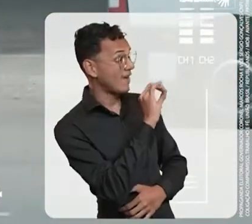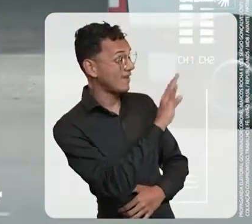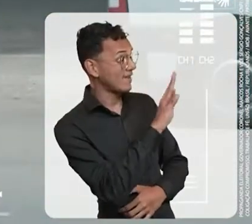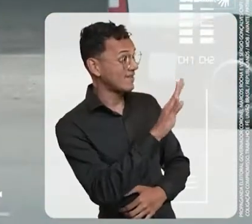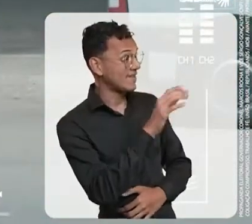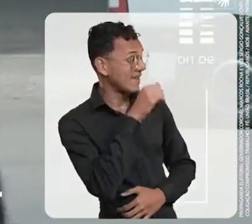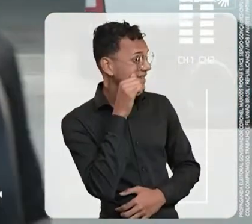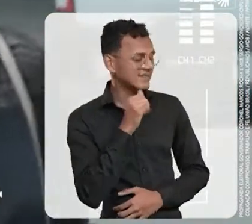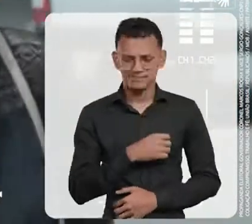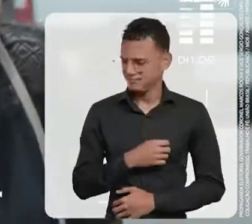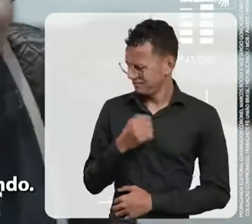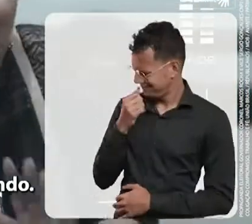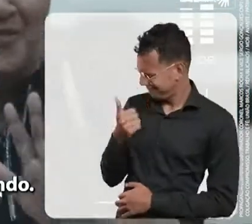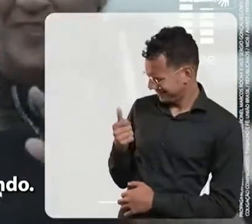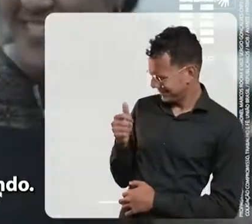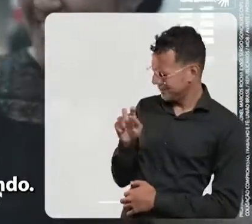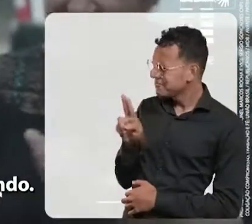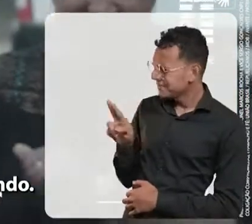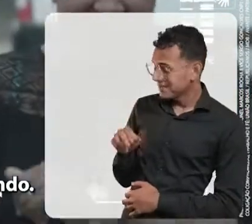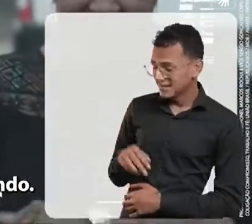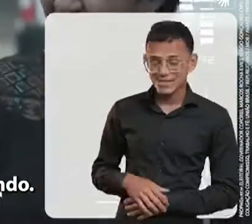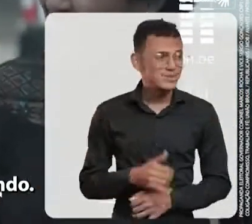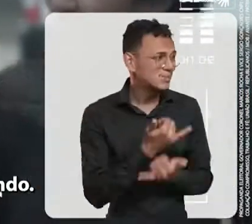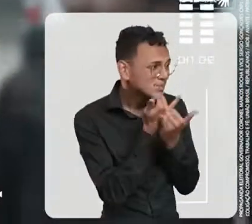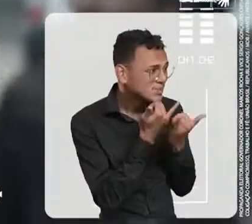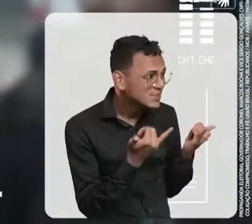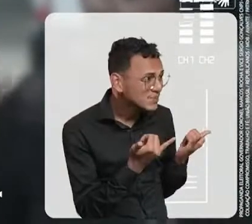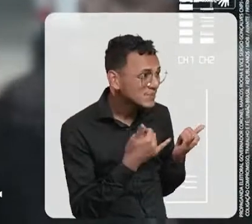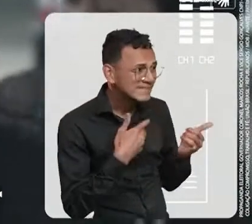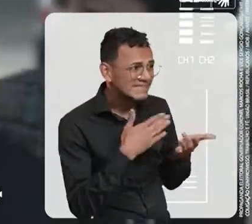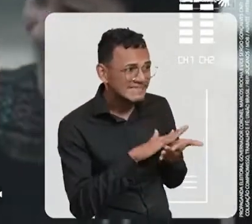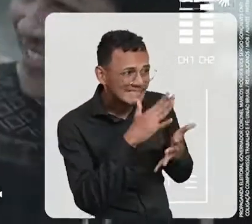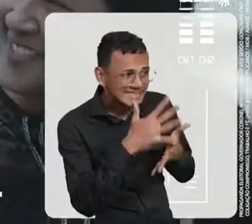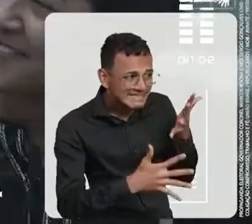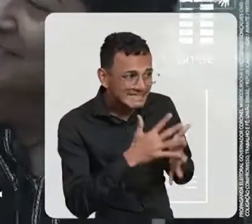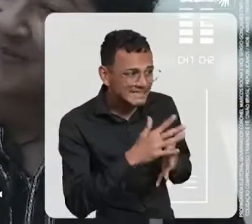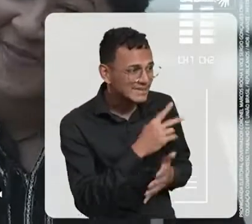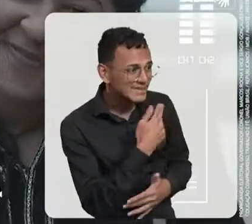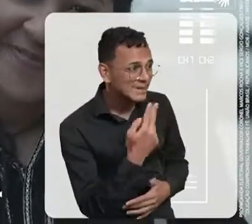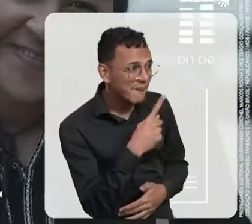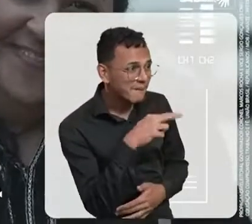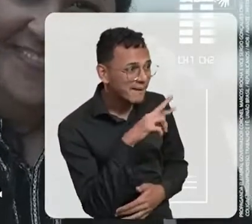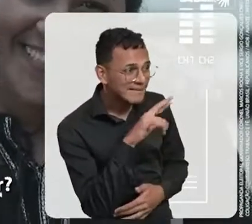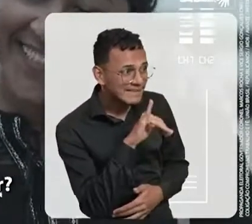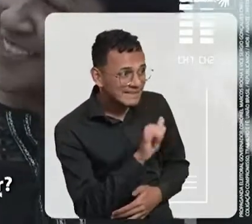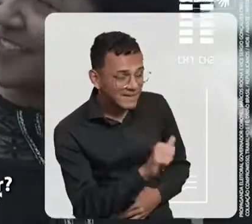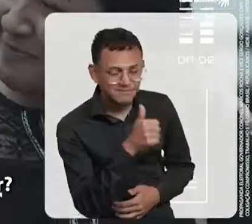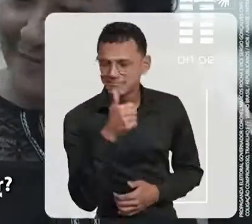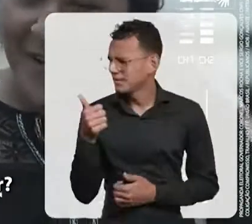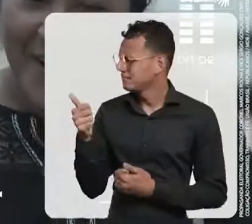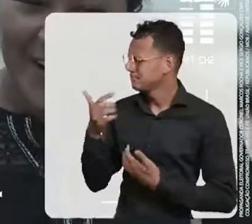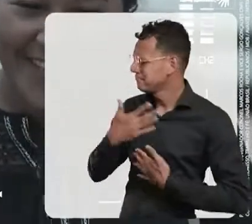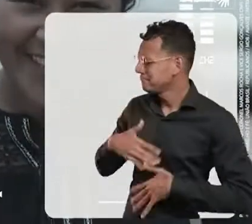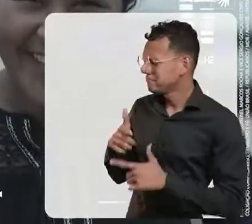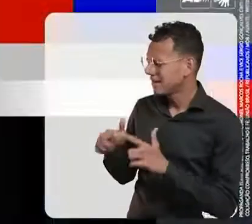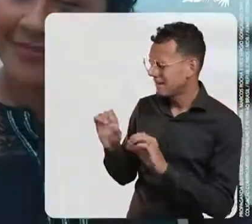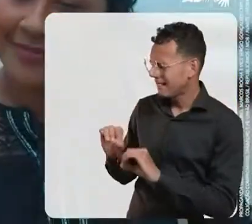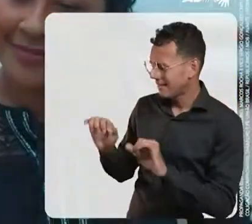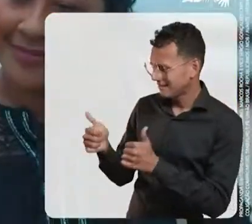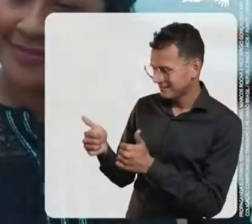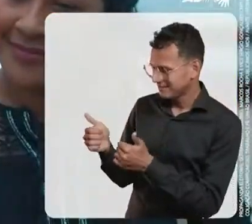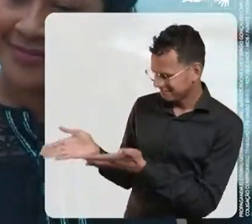Tudo bem? Como é seu nome? Ai, desculpa. Como é seu nome? Patrícia. Patrícia, não tem problema não. Posso ficar comigo aqui pra galar?